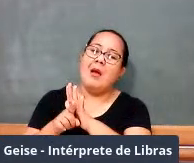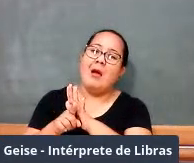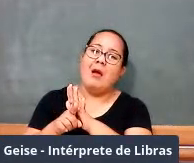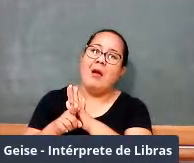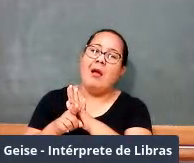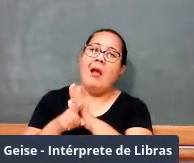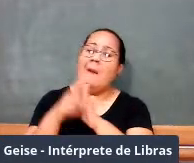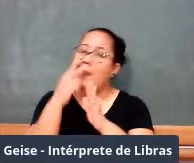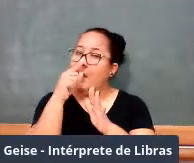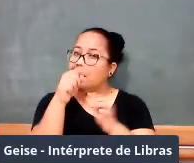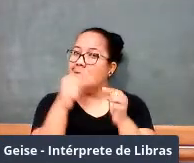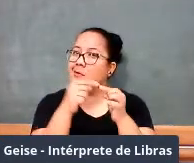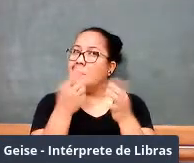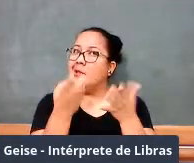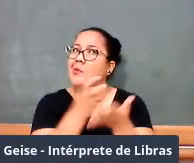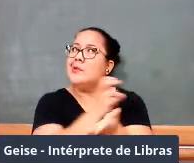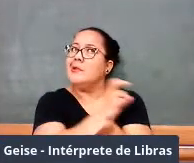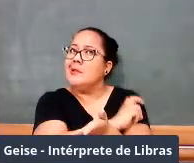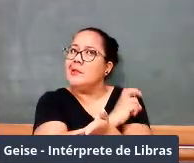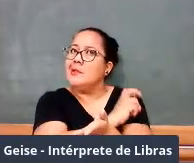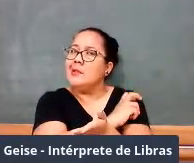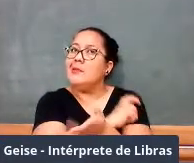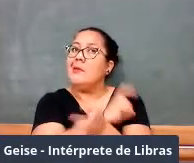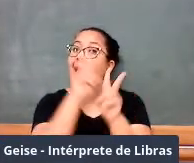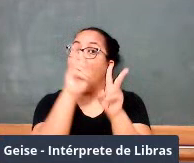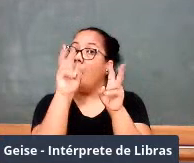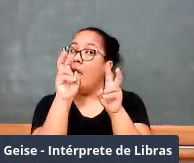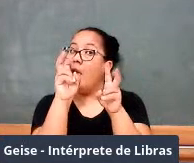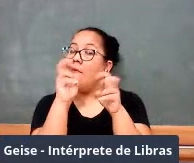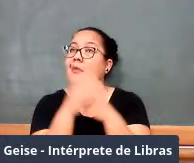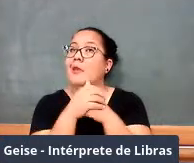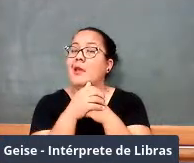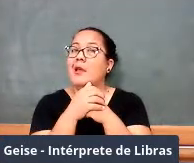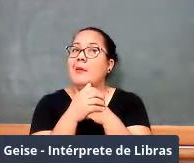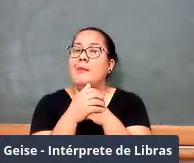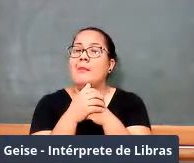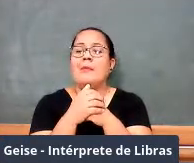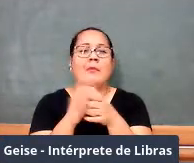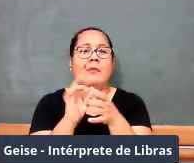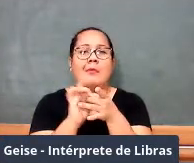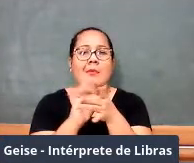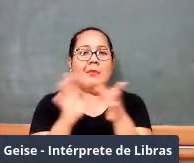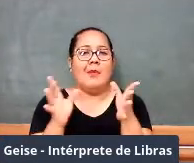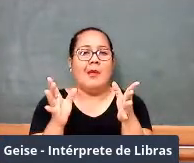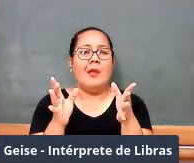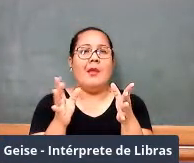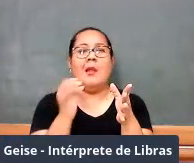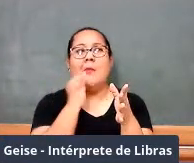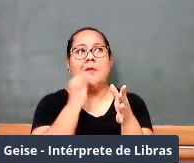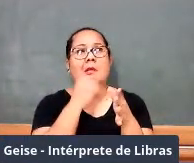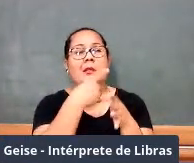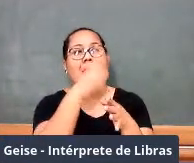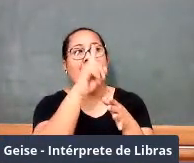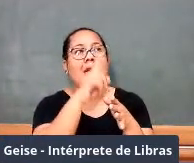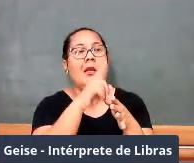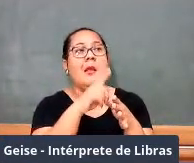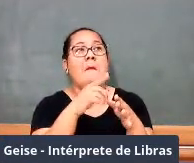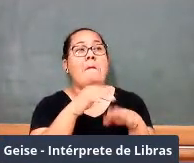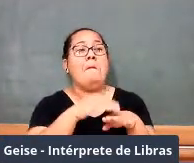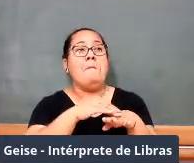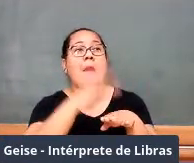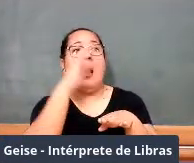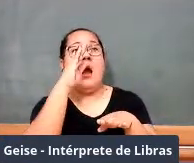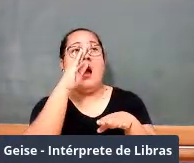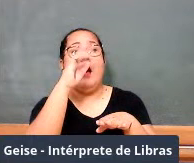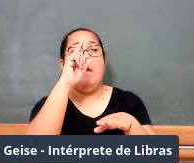do quinto ano. Do quinto ano, né? Noção de dependência, dependência de uma grandeza em relação à outra é uma das